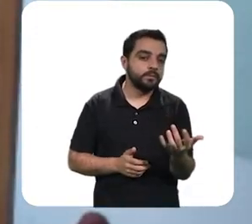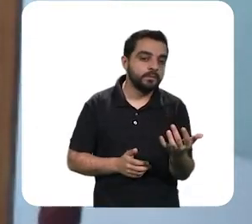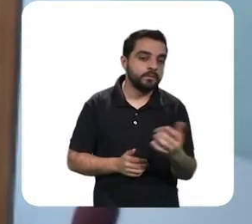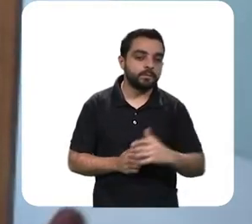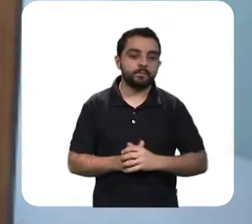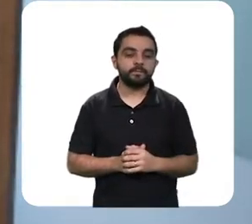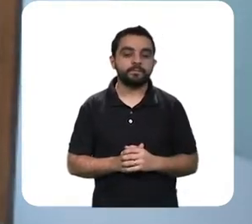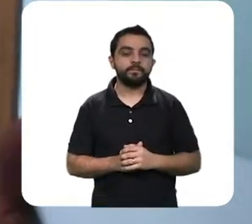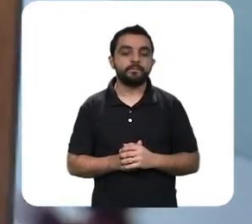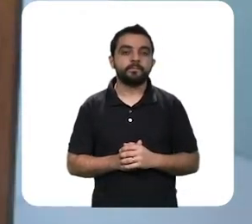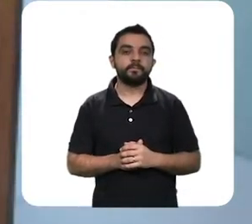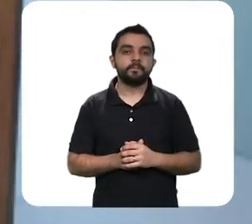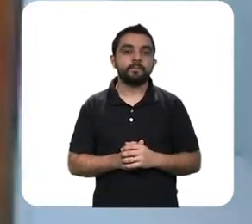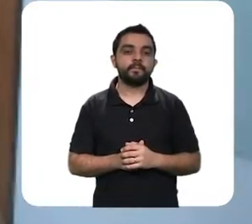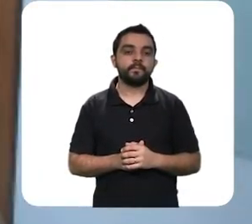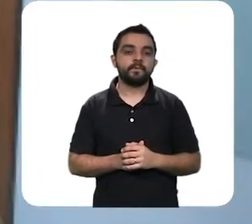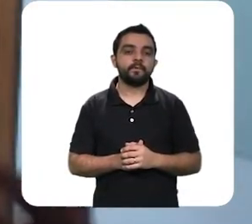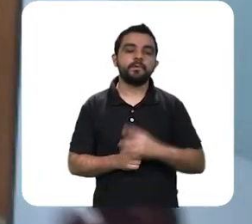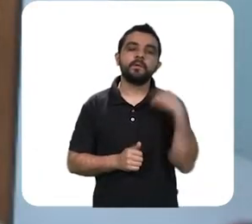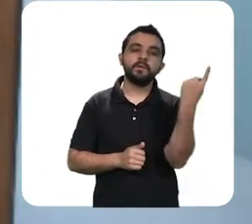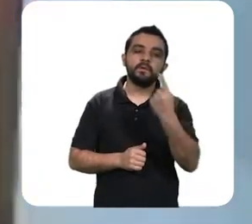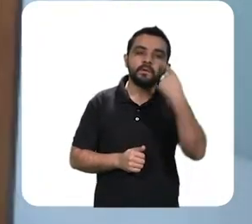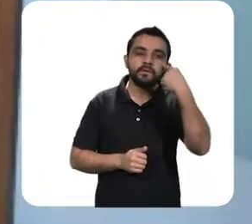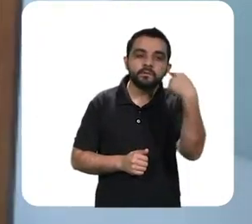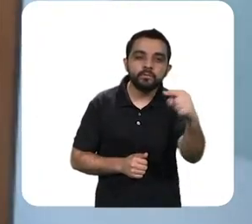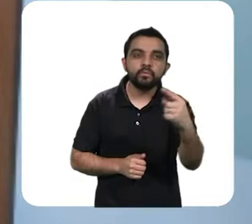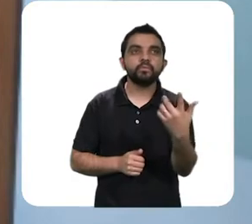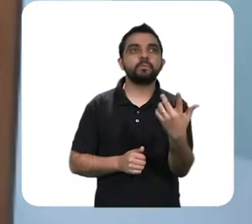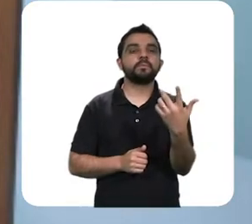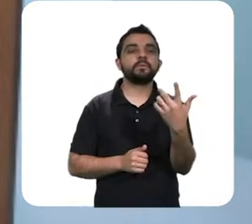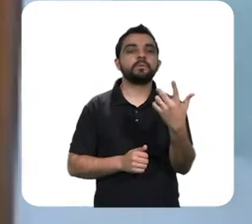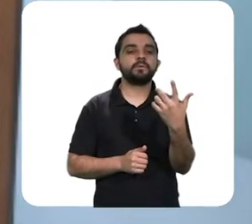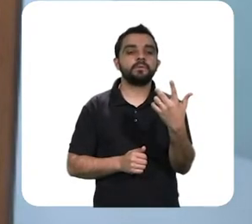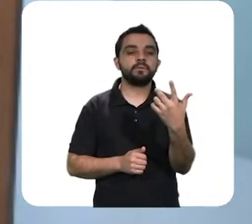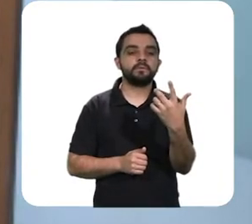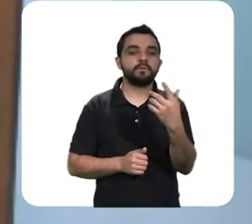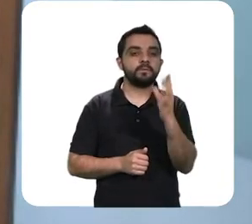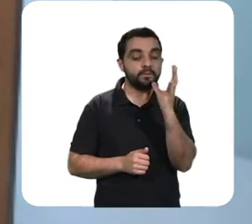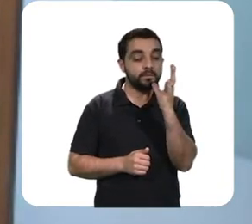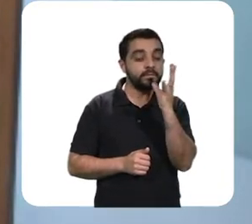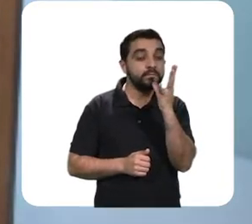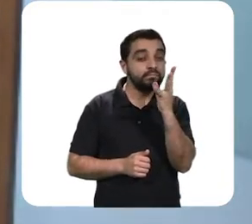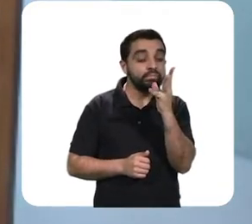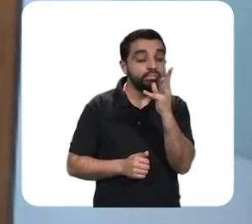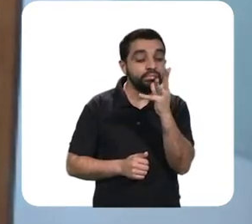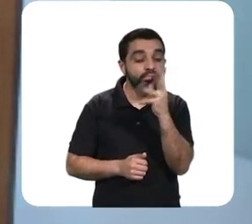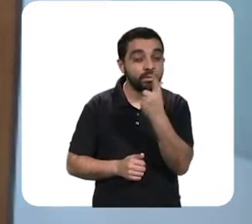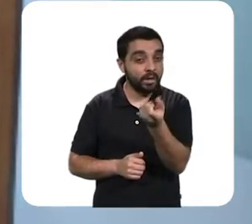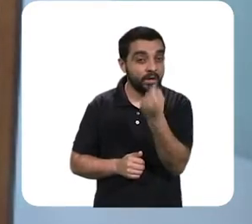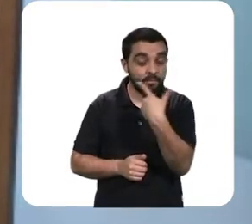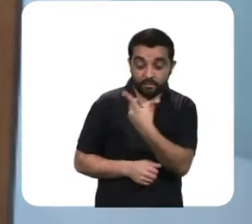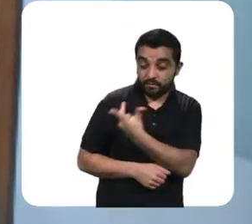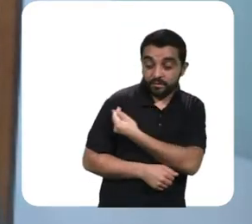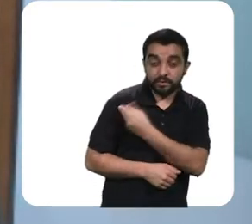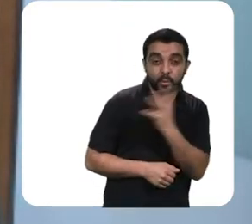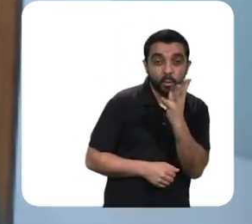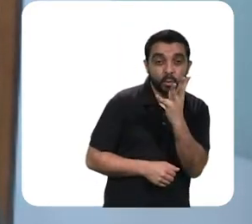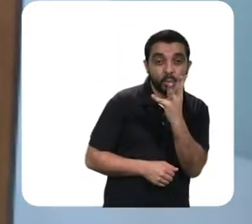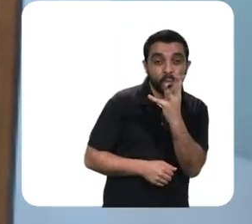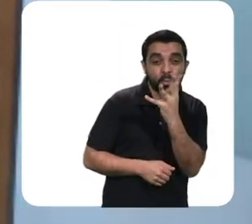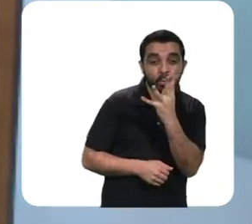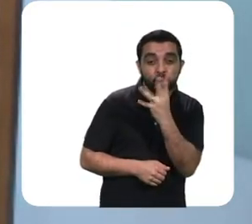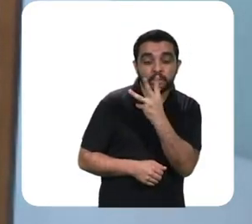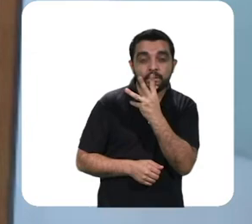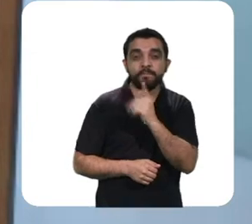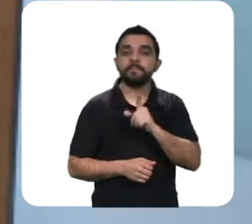assim se o ajuste se a gente descobrir demorar na descoberta de uma vacina vamos supor que aquele cenário que o Alexandre